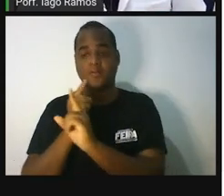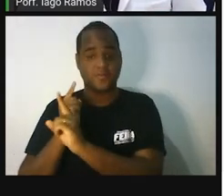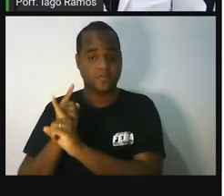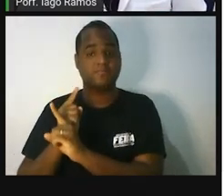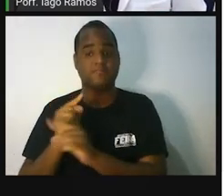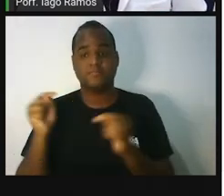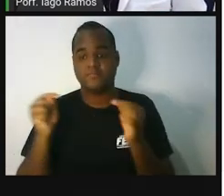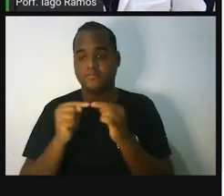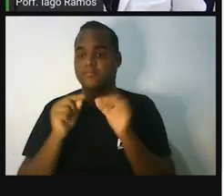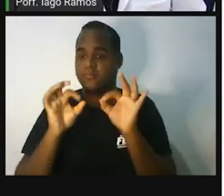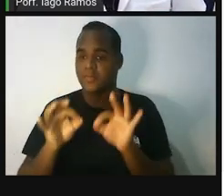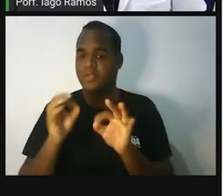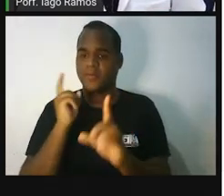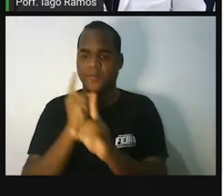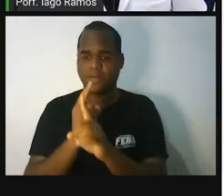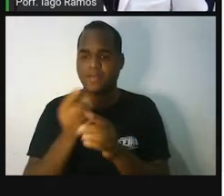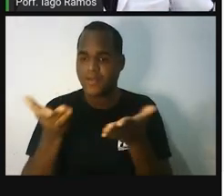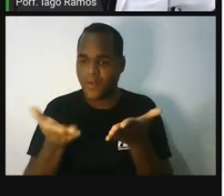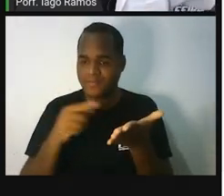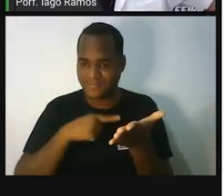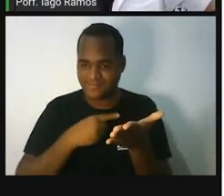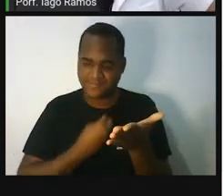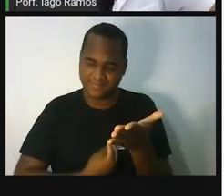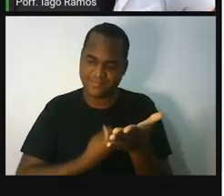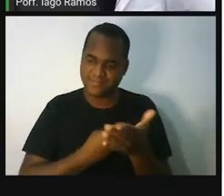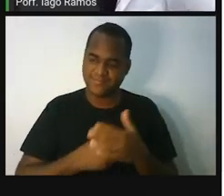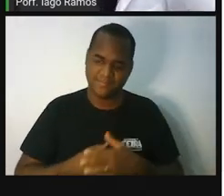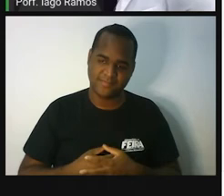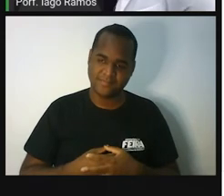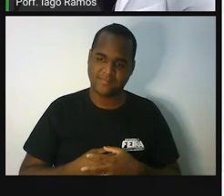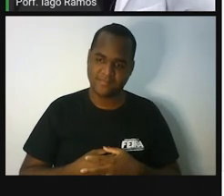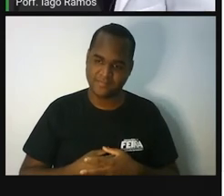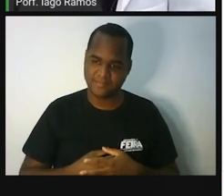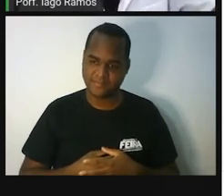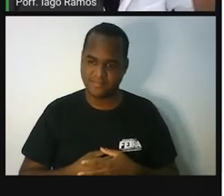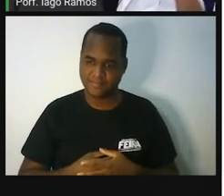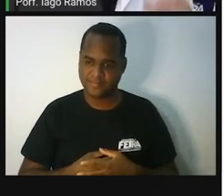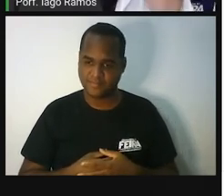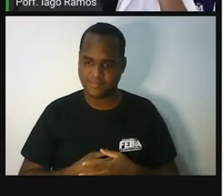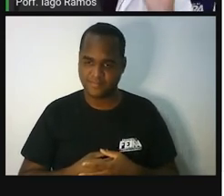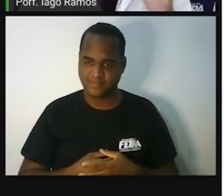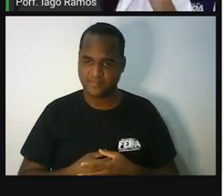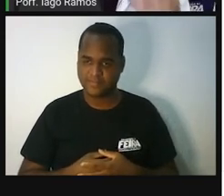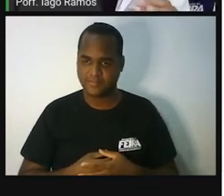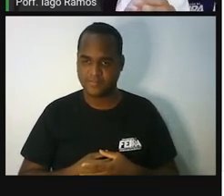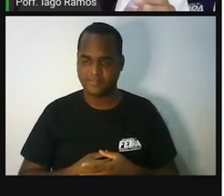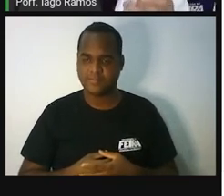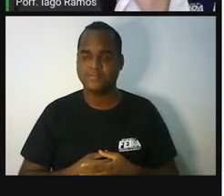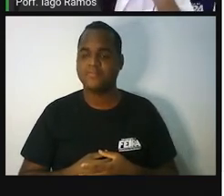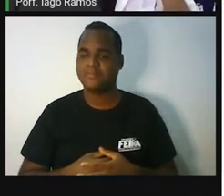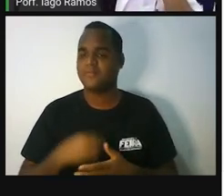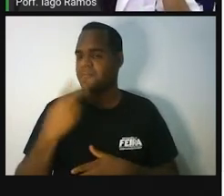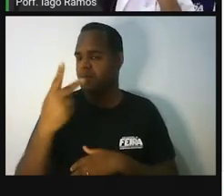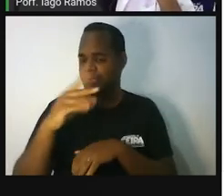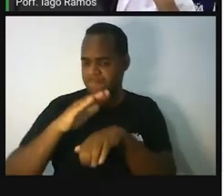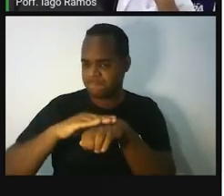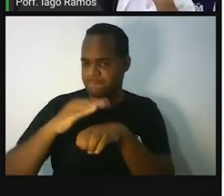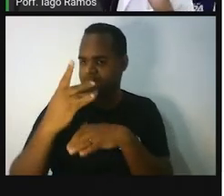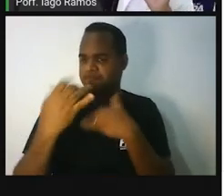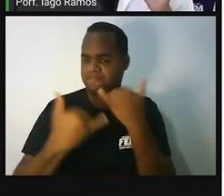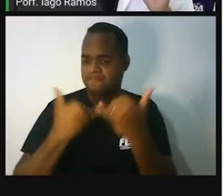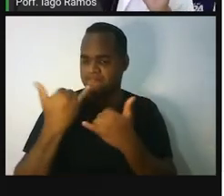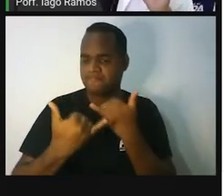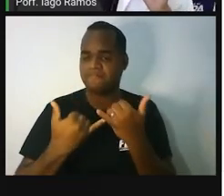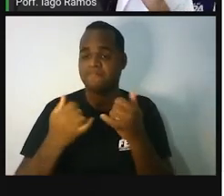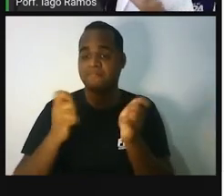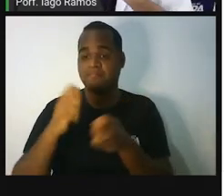aqui e agora. Olha só. Primeira coisa é que, assim, Para você que faz a brincadeira, o número que a